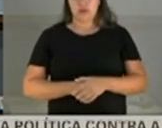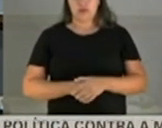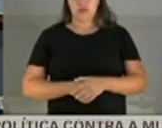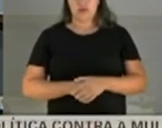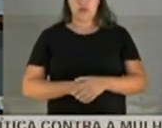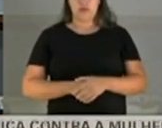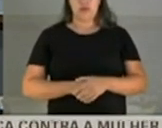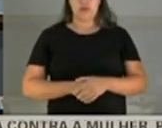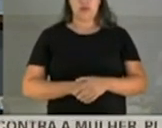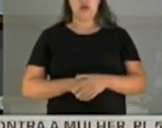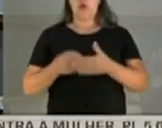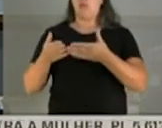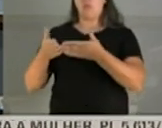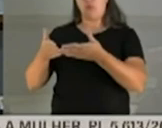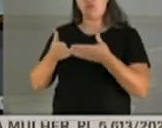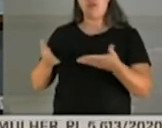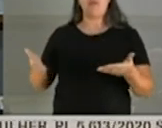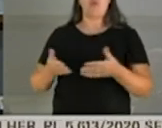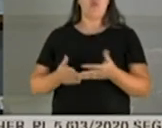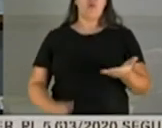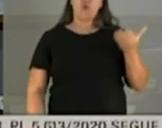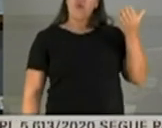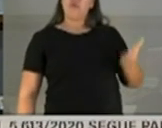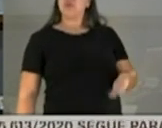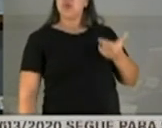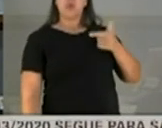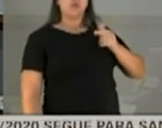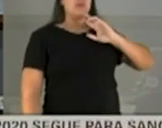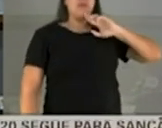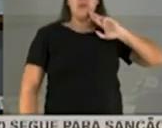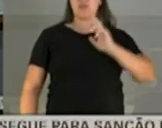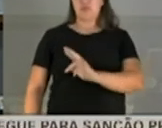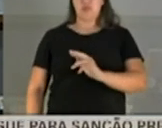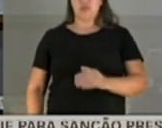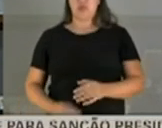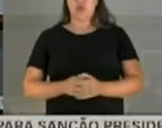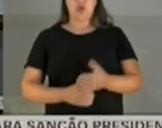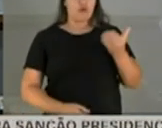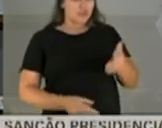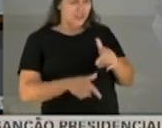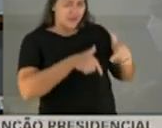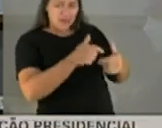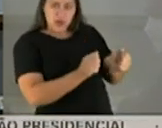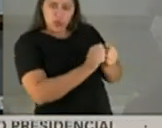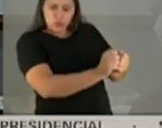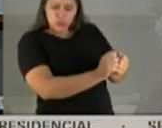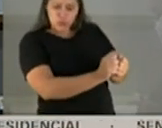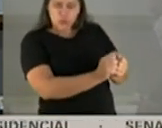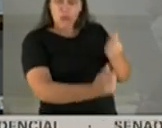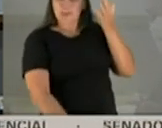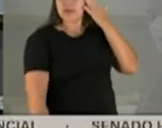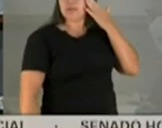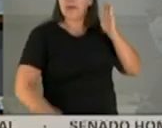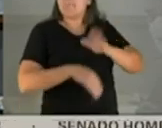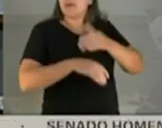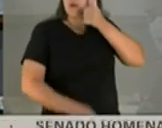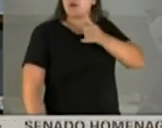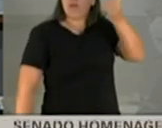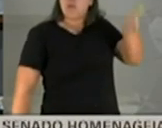Por favor, a V. Exª não tem que responder ou vocês estavam trabalhando lá do lado dela para saber mais do que ela?